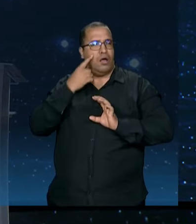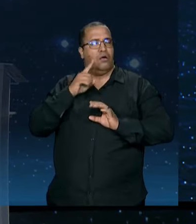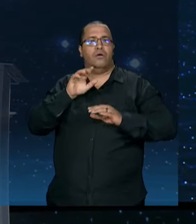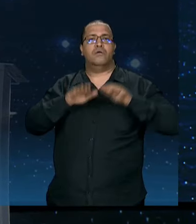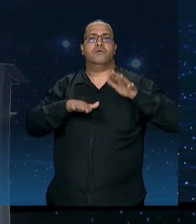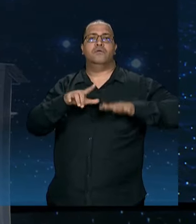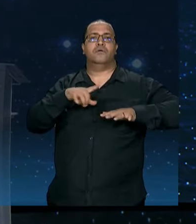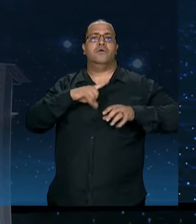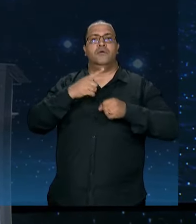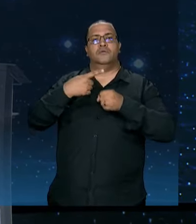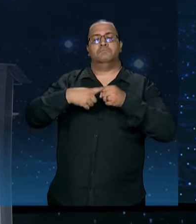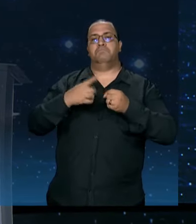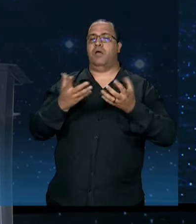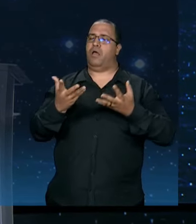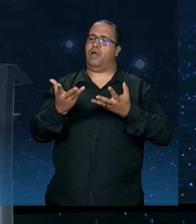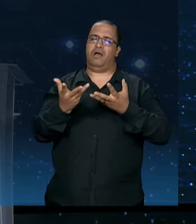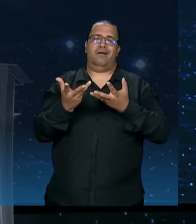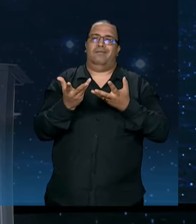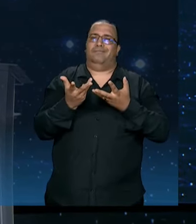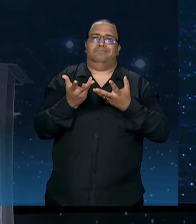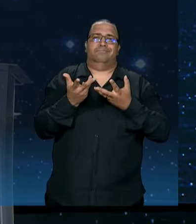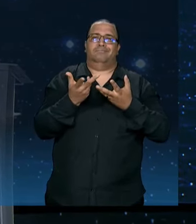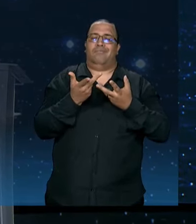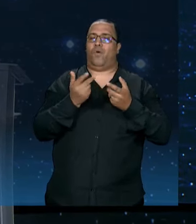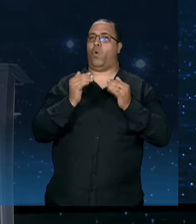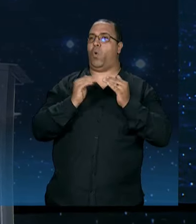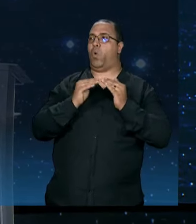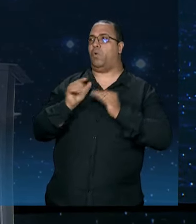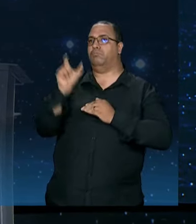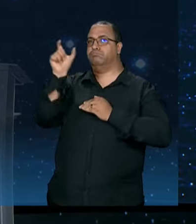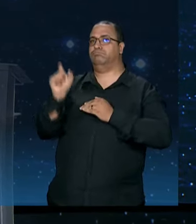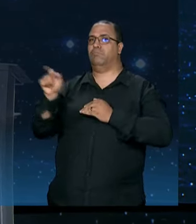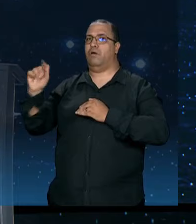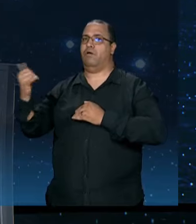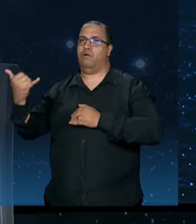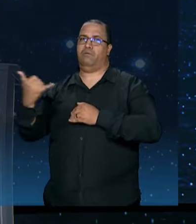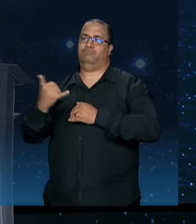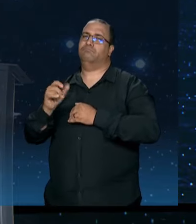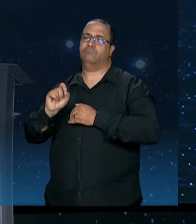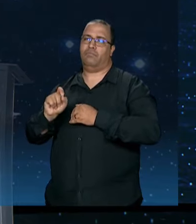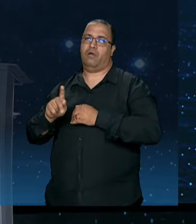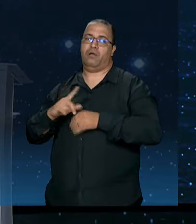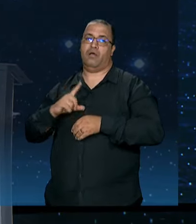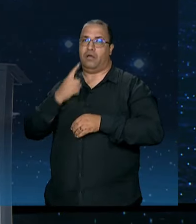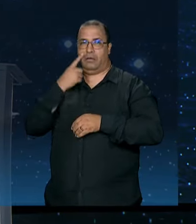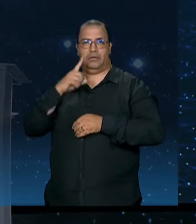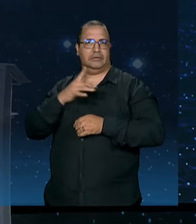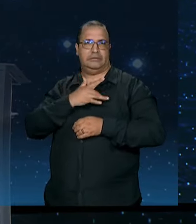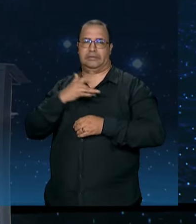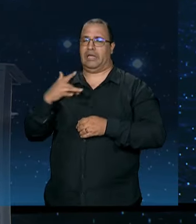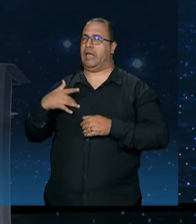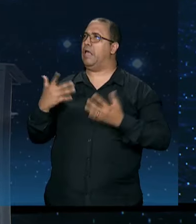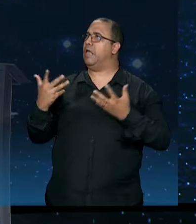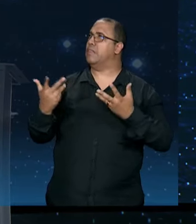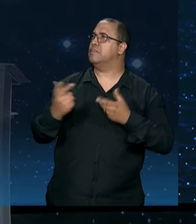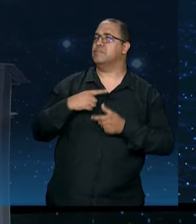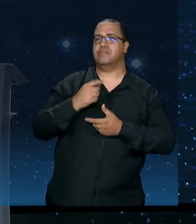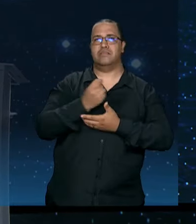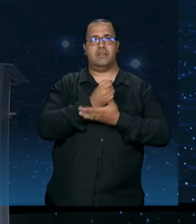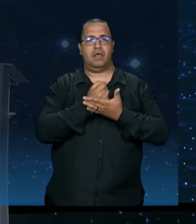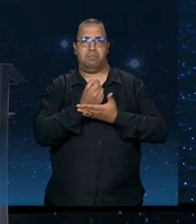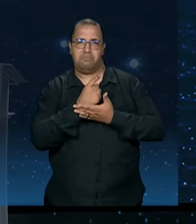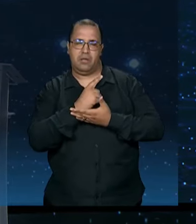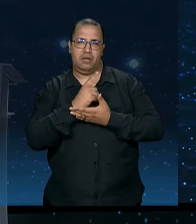Quem acha que a cidade está maravilhosa, excelente, quem concorda com tudo que ele está dizendo aí, porque para ele não tem fila na saúde, para ele todo o BS tem remédio,